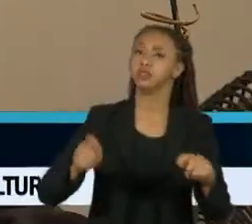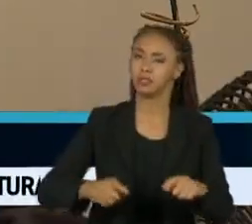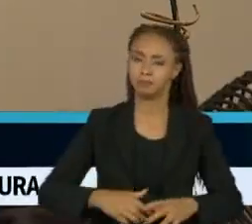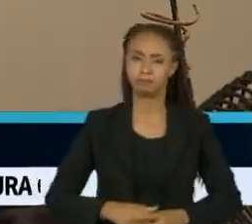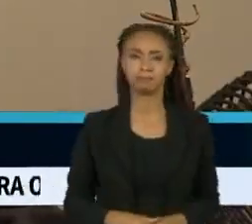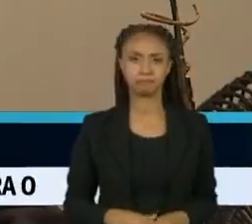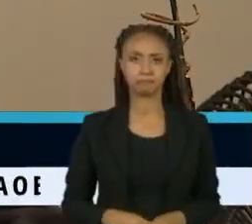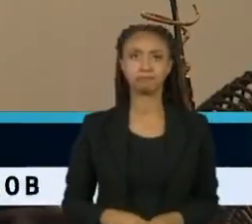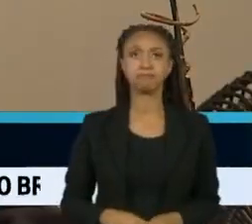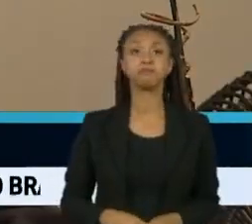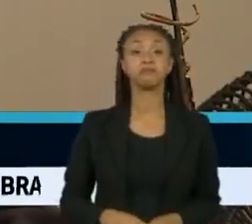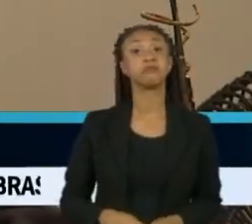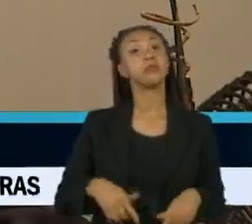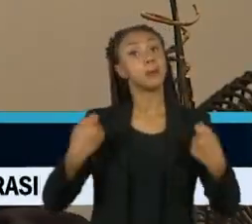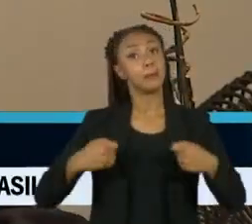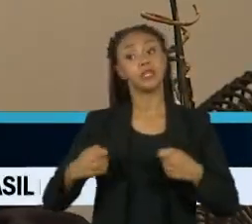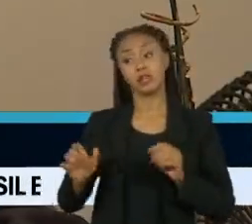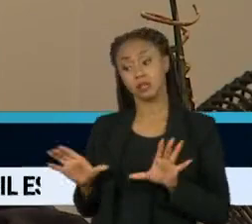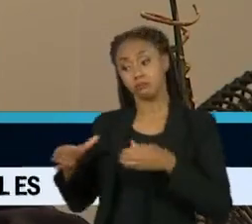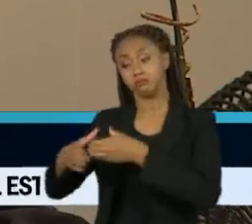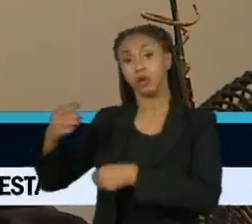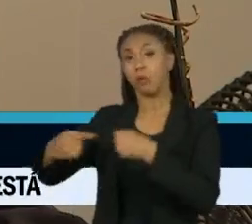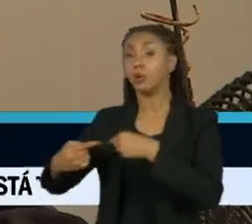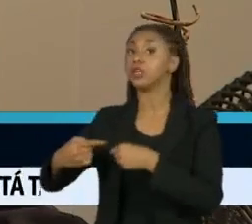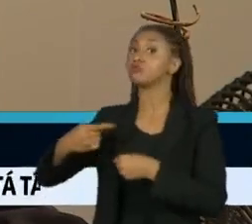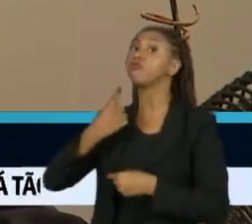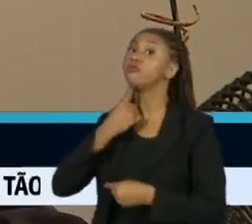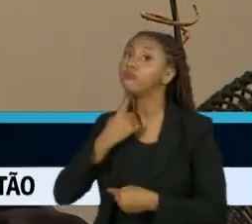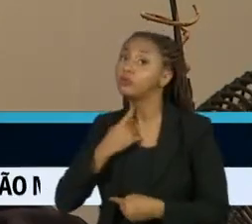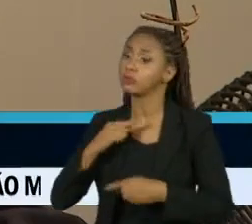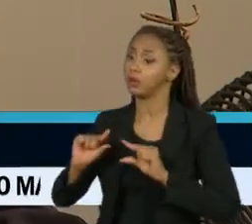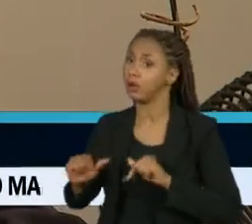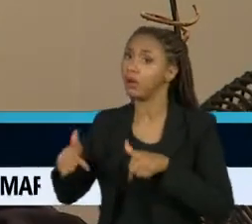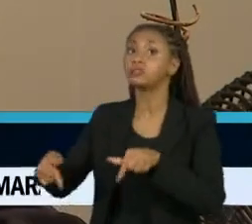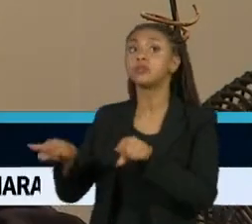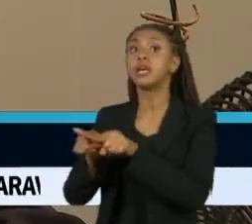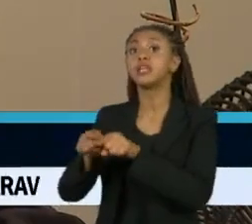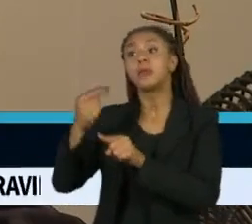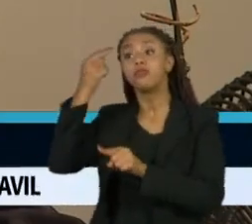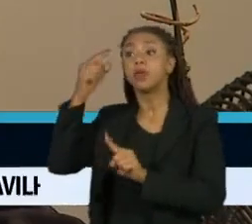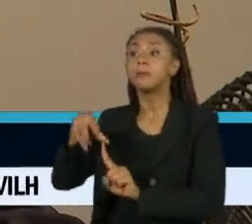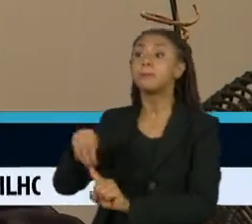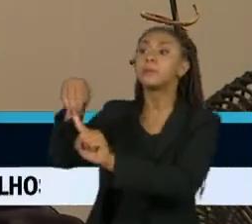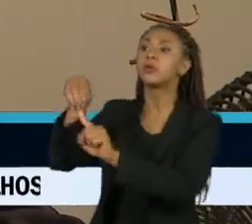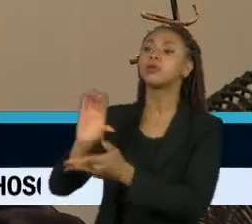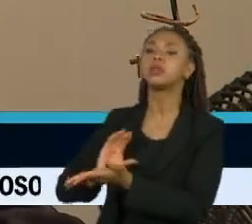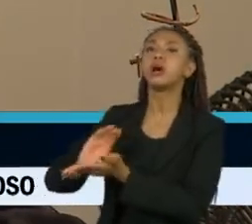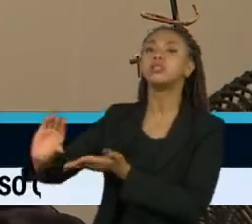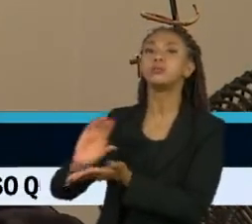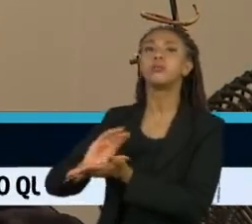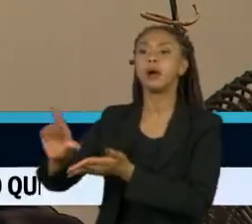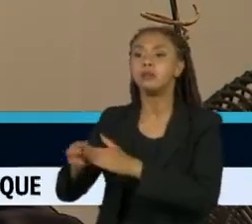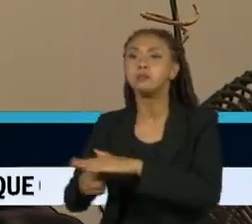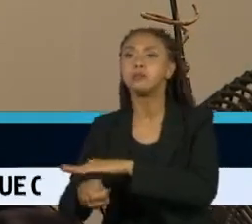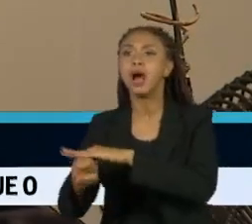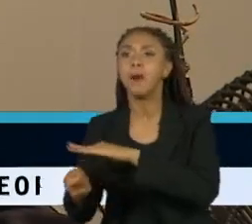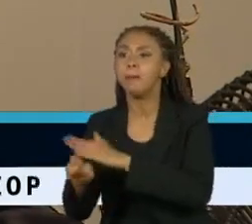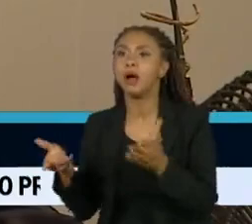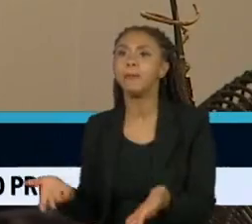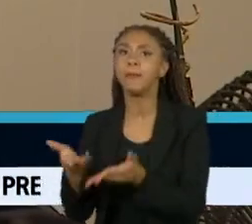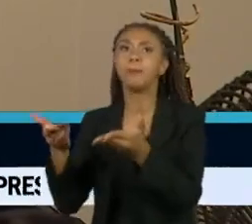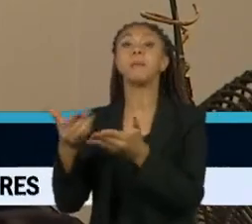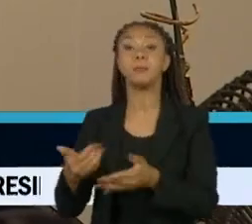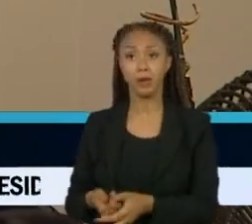É uma questão de vontade política, de priorização de investimento, de criatividade na obtenção dos